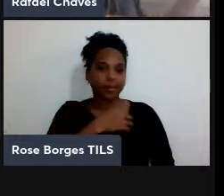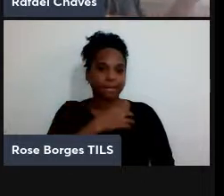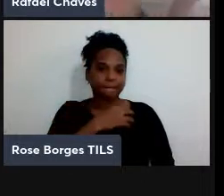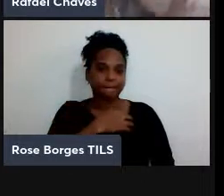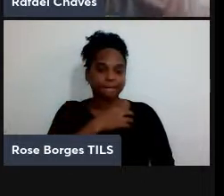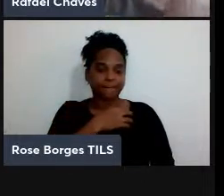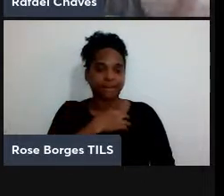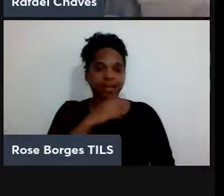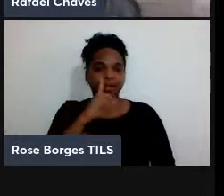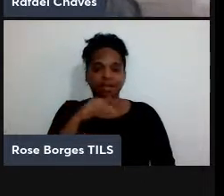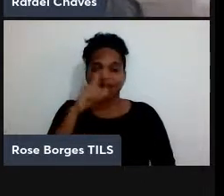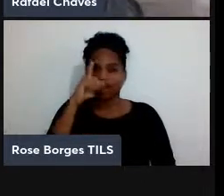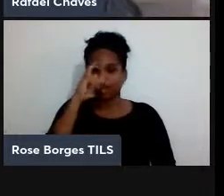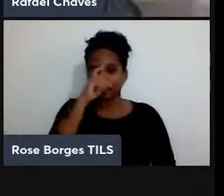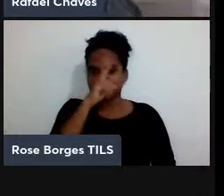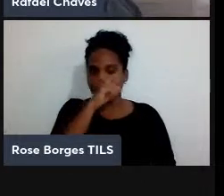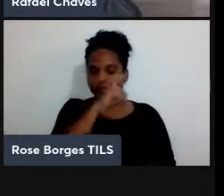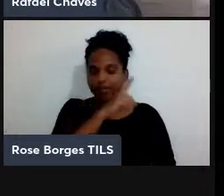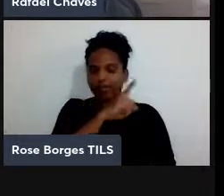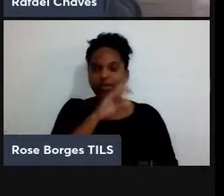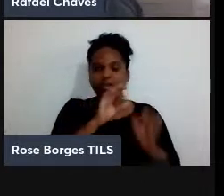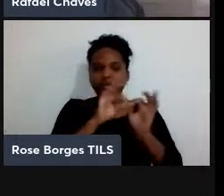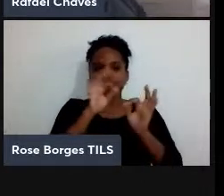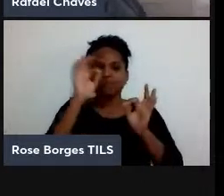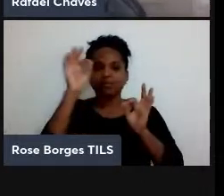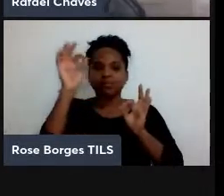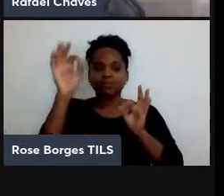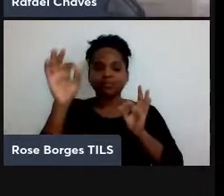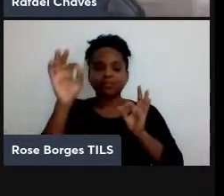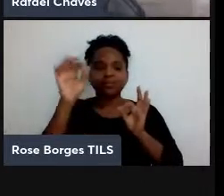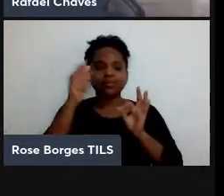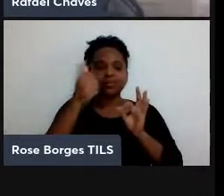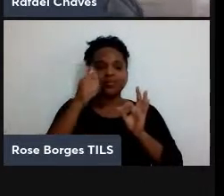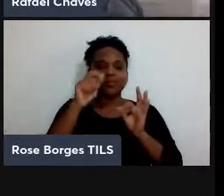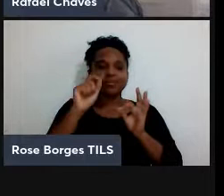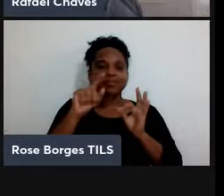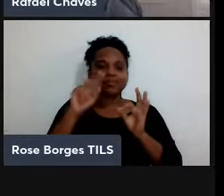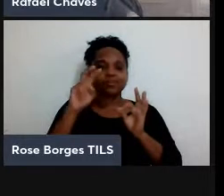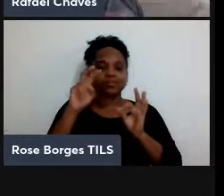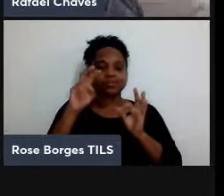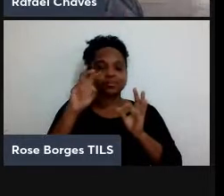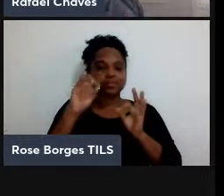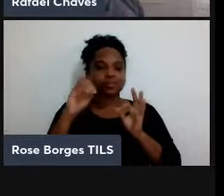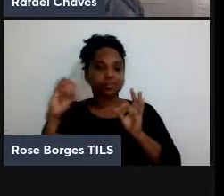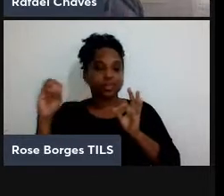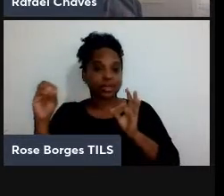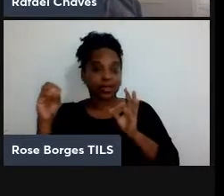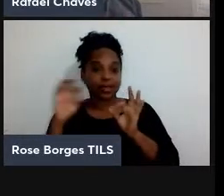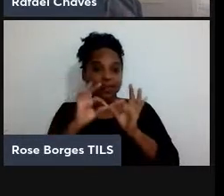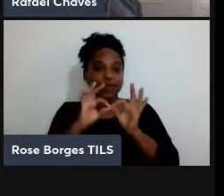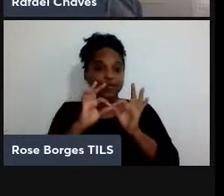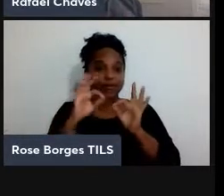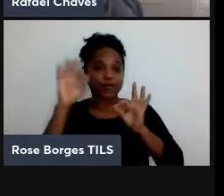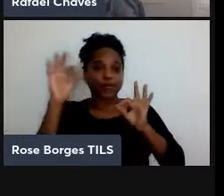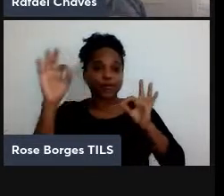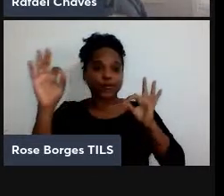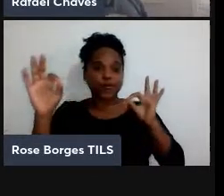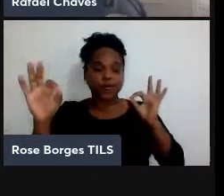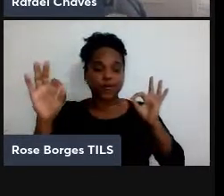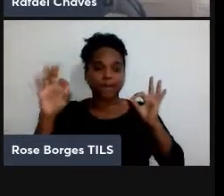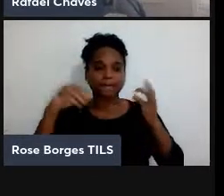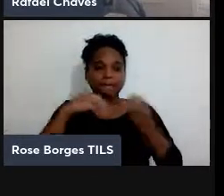a distância, não sei quanto é, mas 1.500 quilômetros ou mais, seria muito difícil eu conseguir estabelecer esses pares emaranhados.